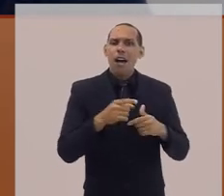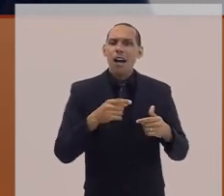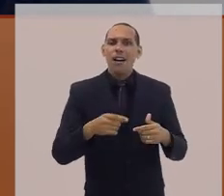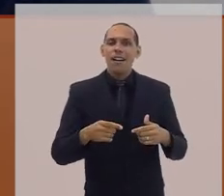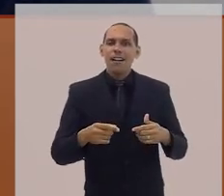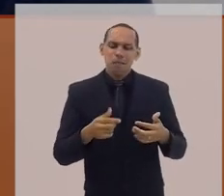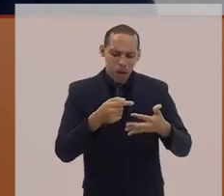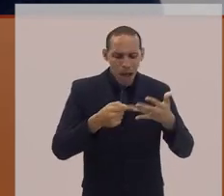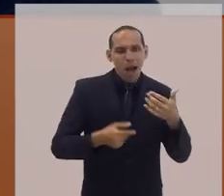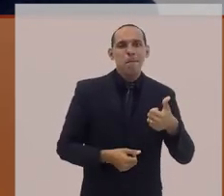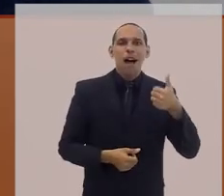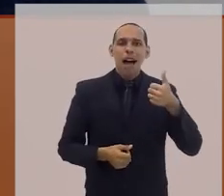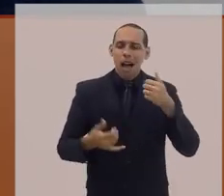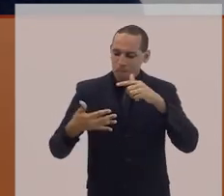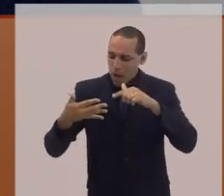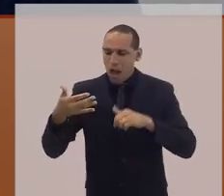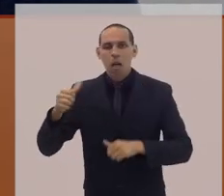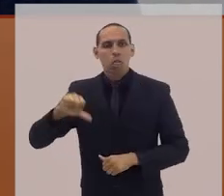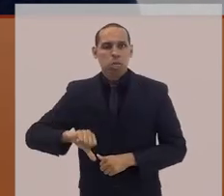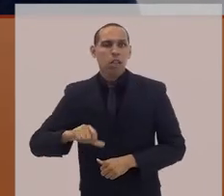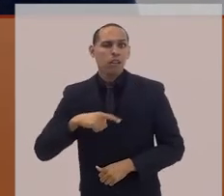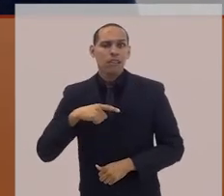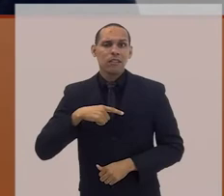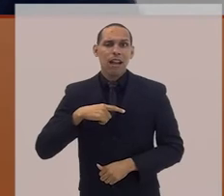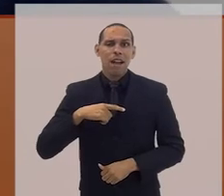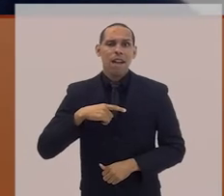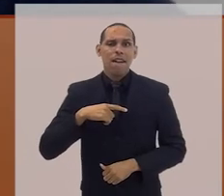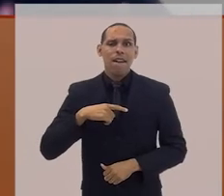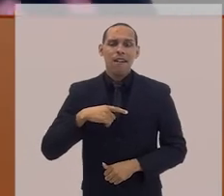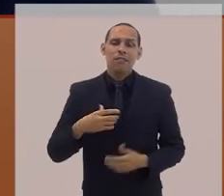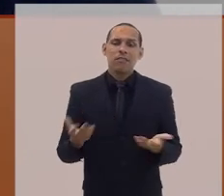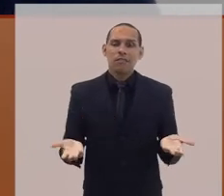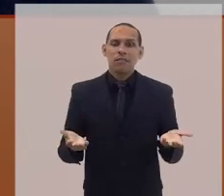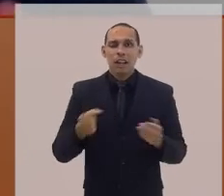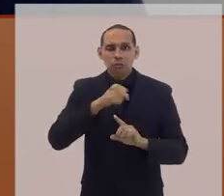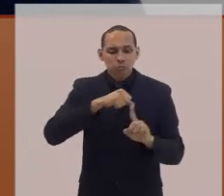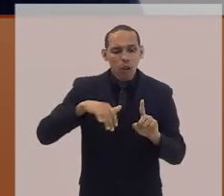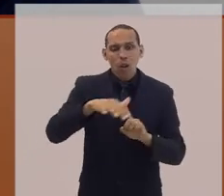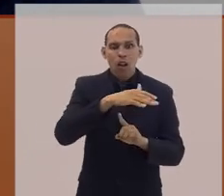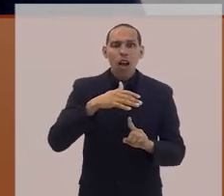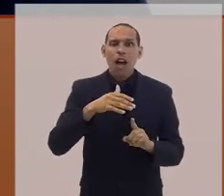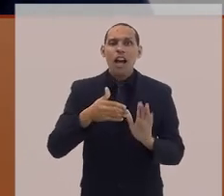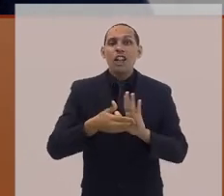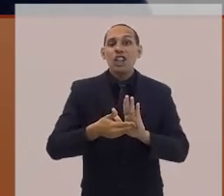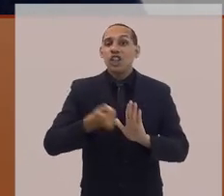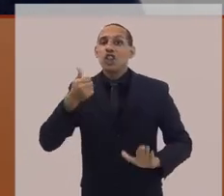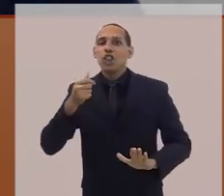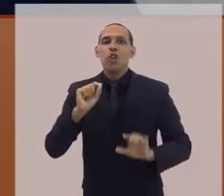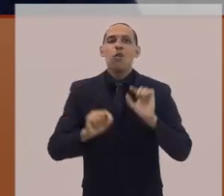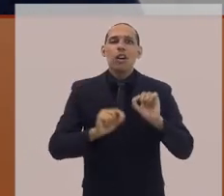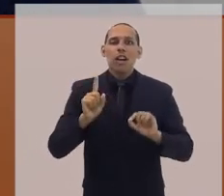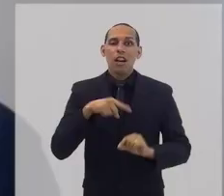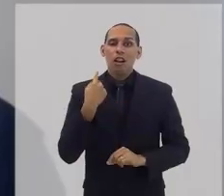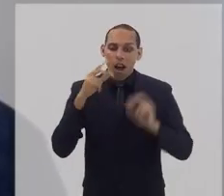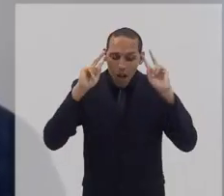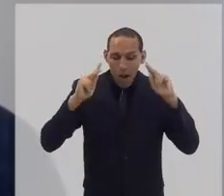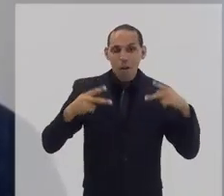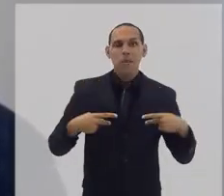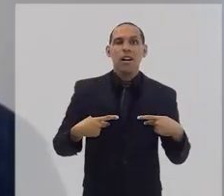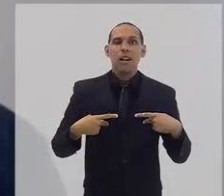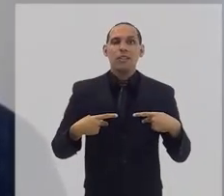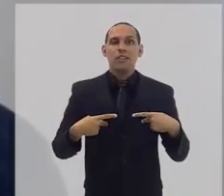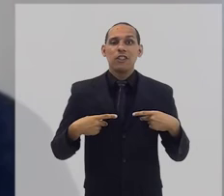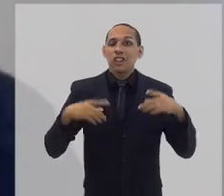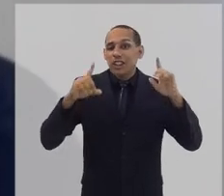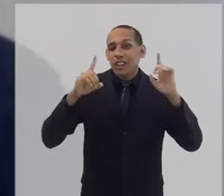essa sociedade que nos desumaniza, nos rouba o direito à lágrima, nos rouba